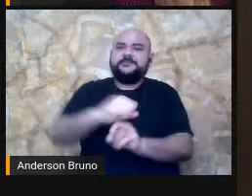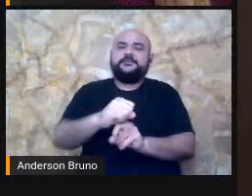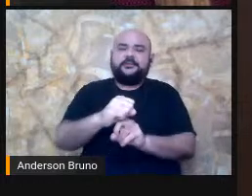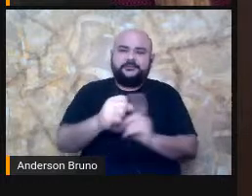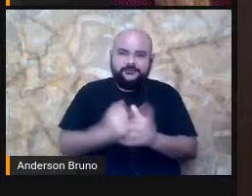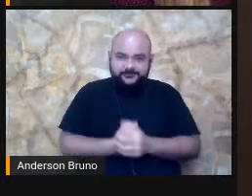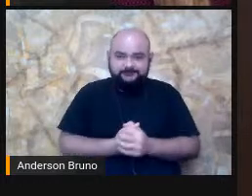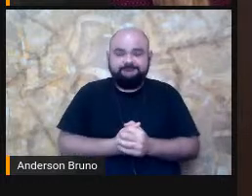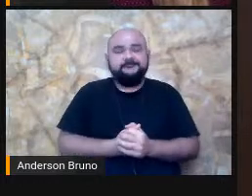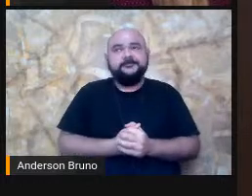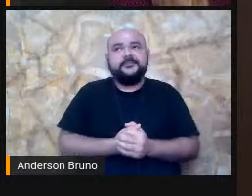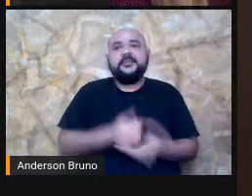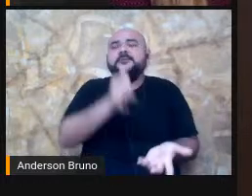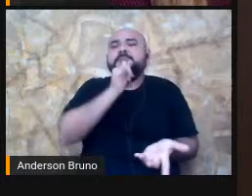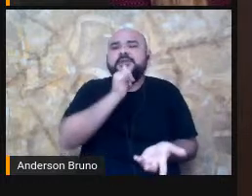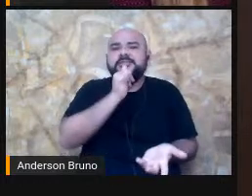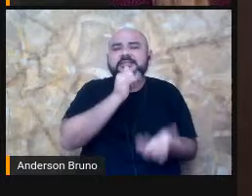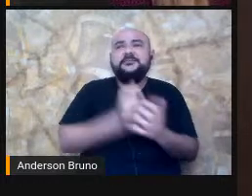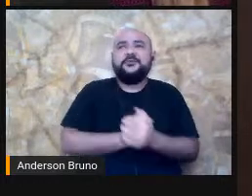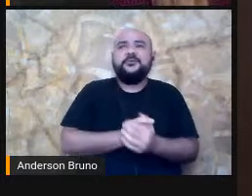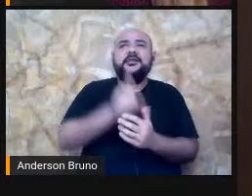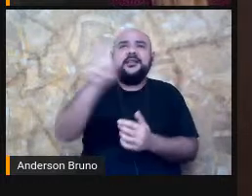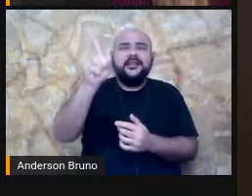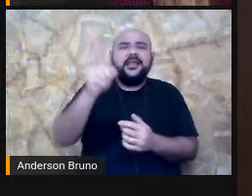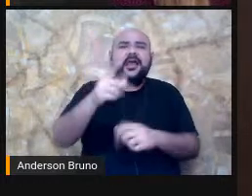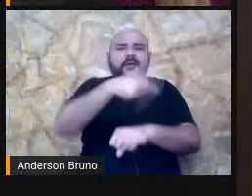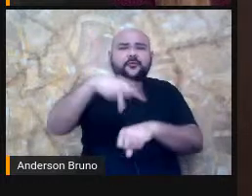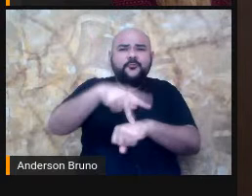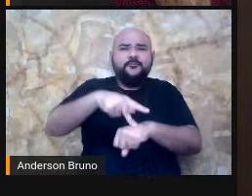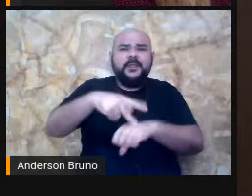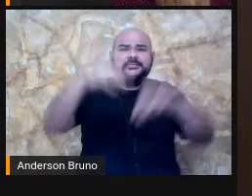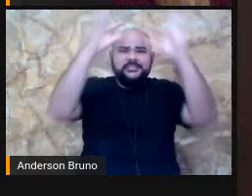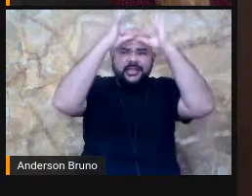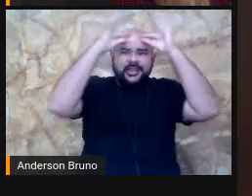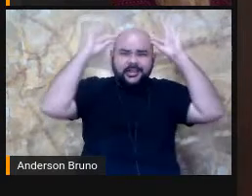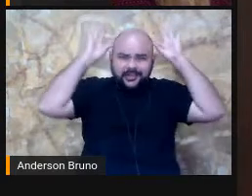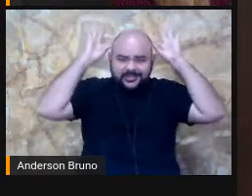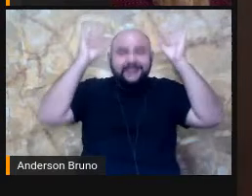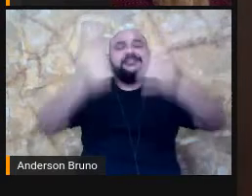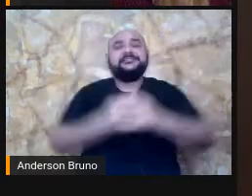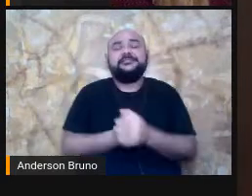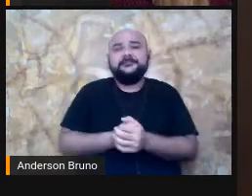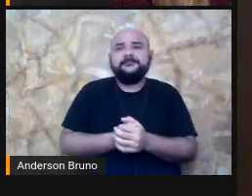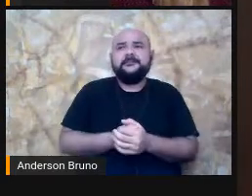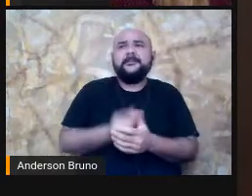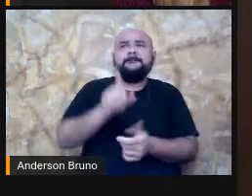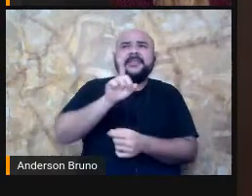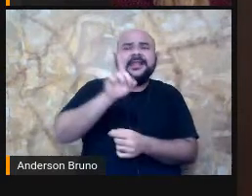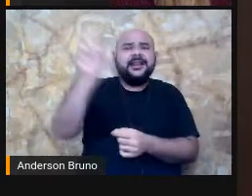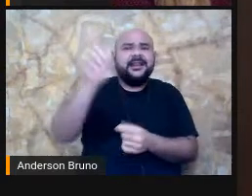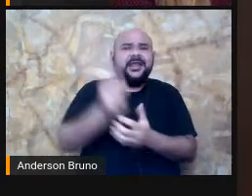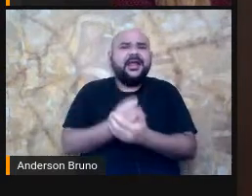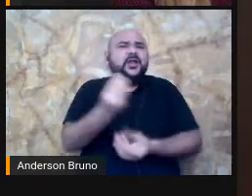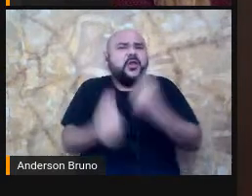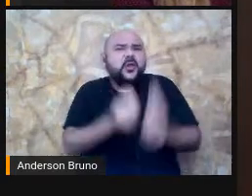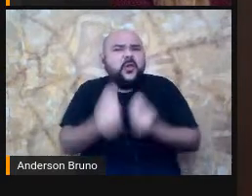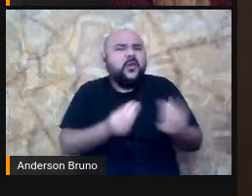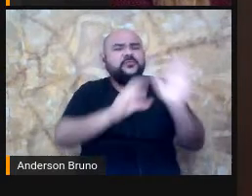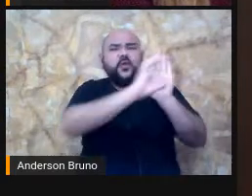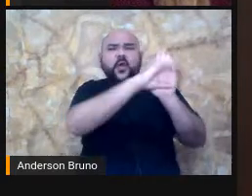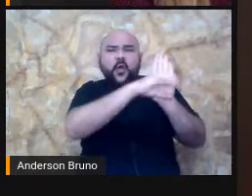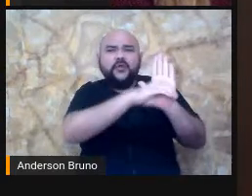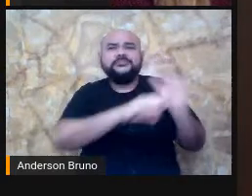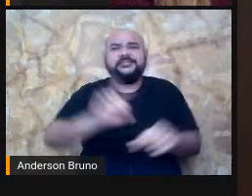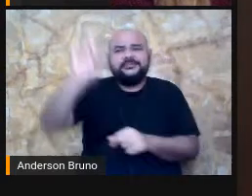gente pensar aí, por exemplo, na Grécia Antiga, que ela tratava esse conceito a partir de um